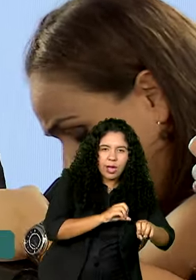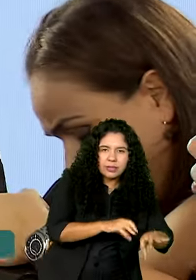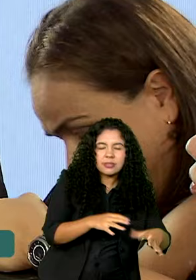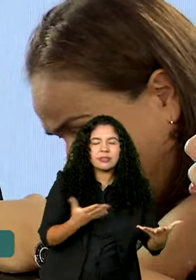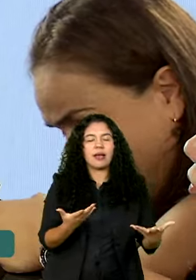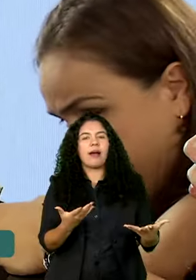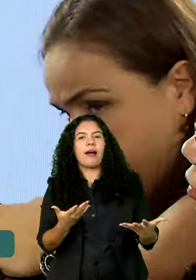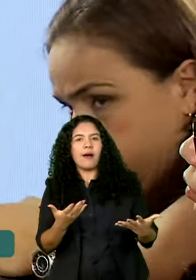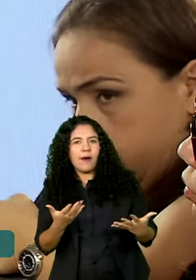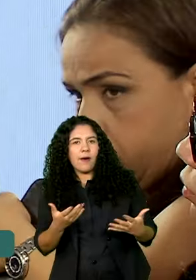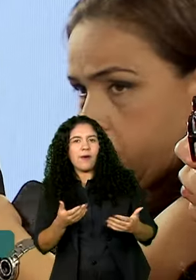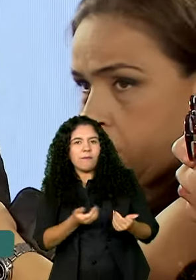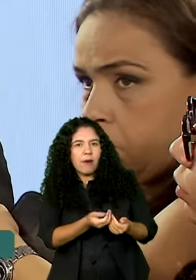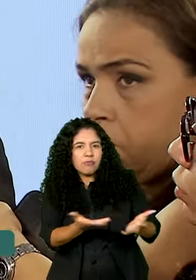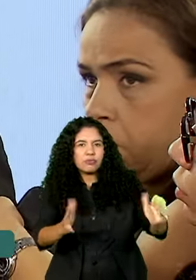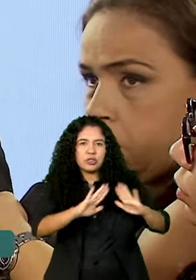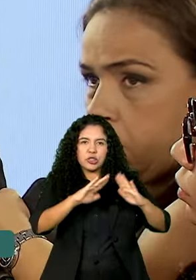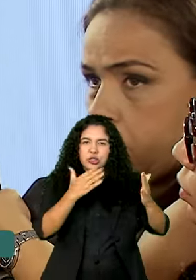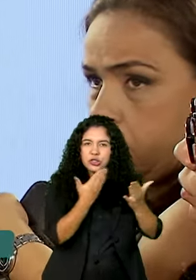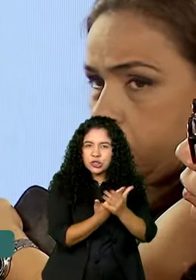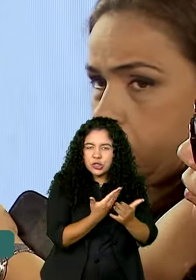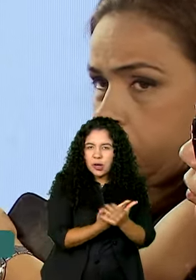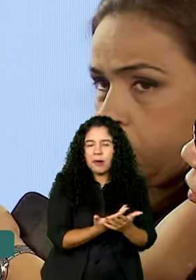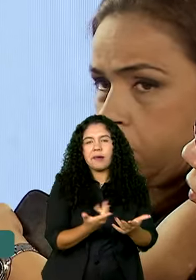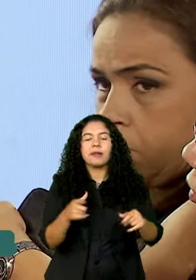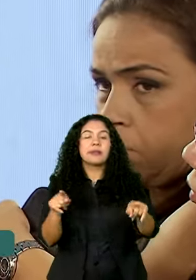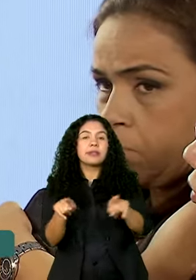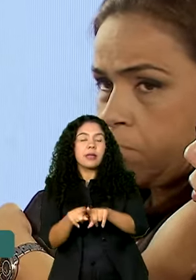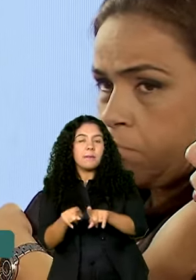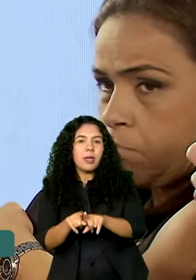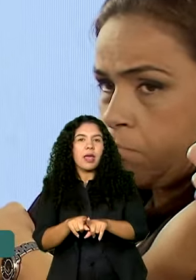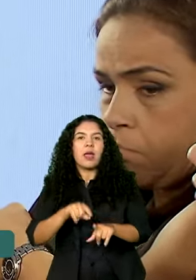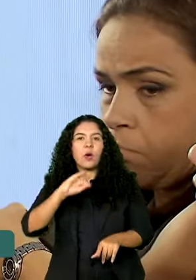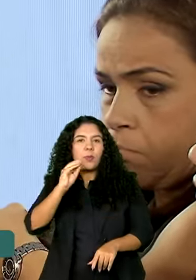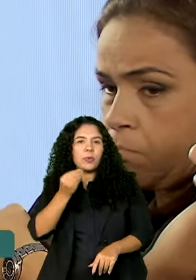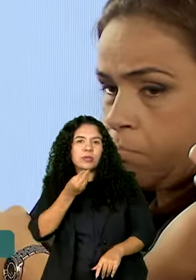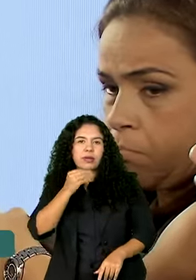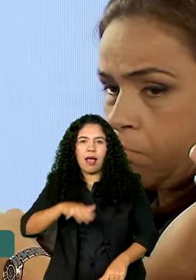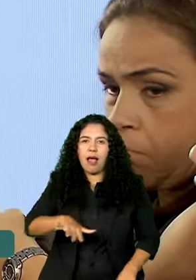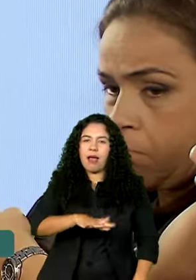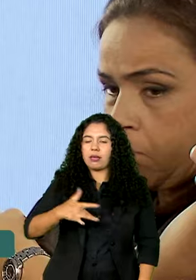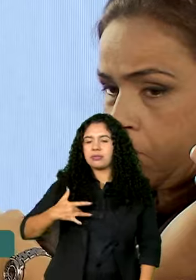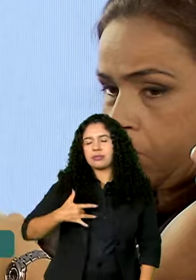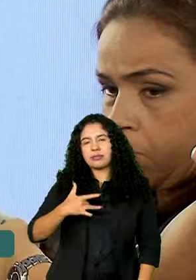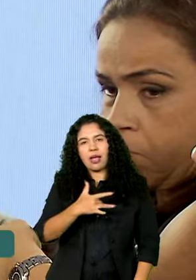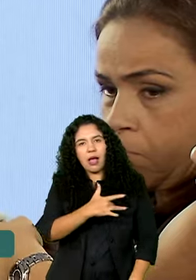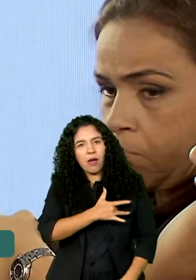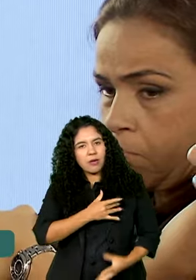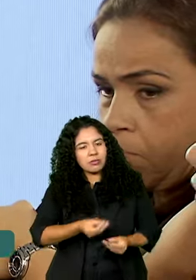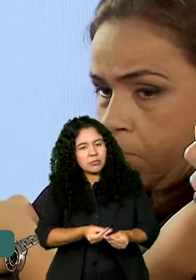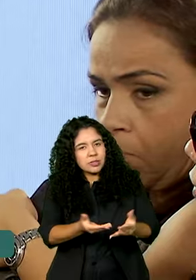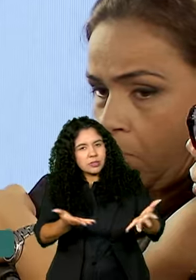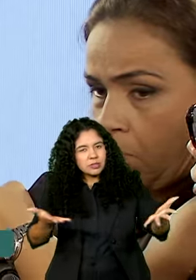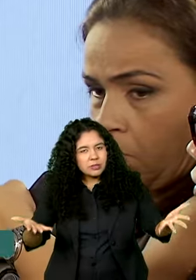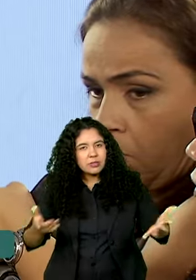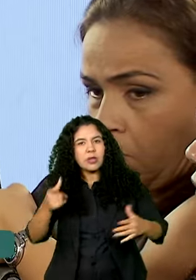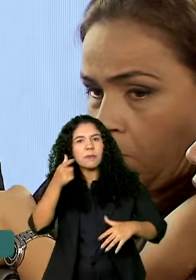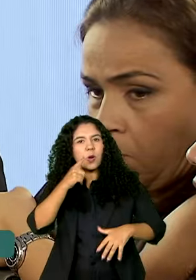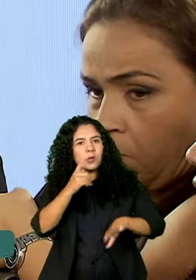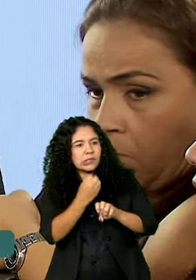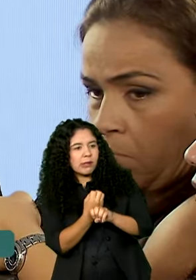atender ali as escolas daquela localidade. Vai chegar a oportunidade na saúde, de poder chegar a telesaúde, a